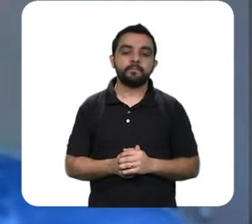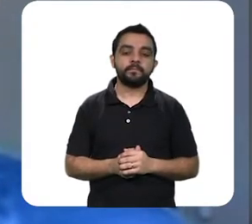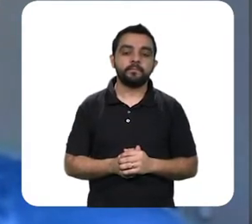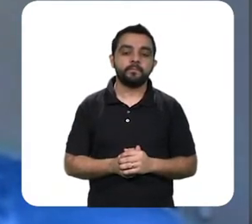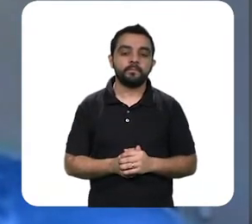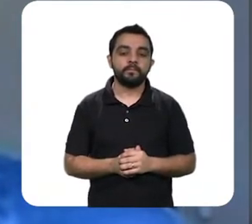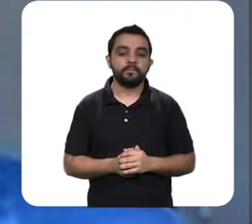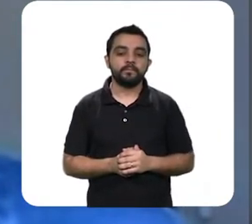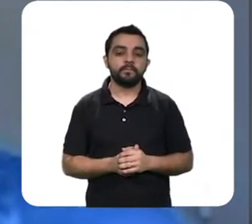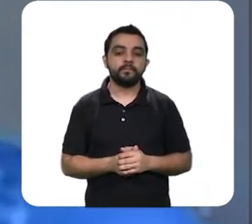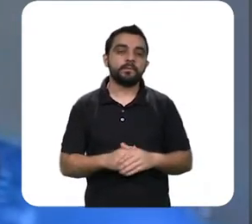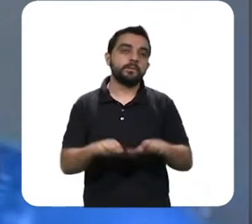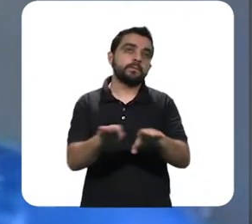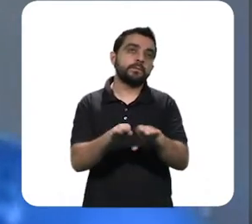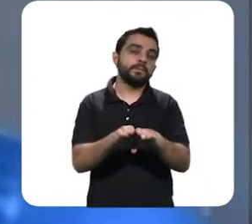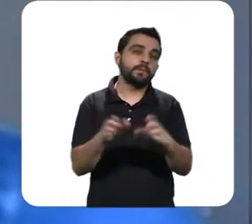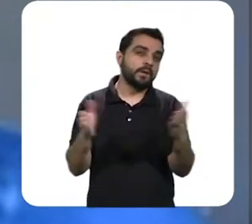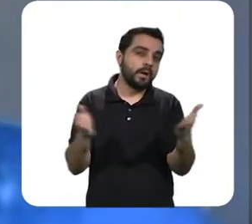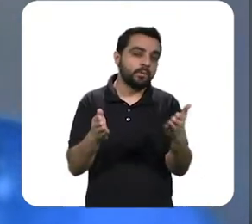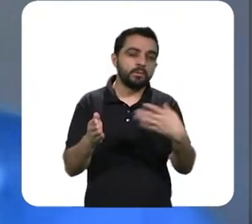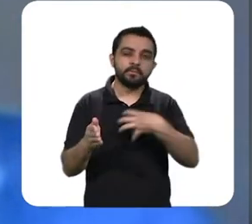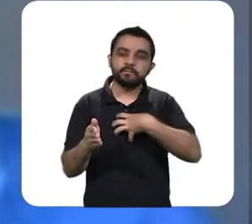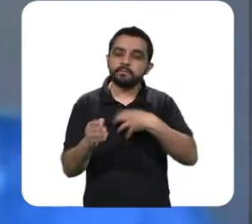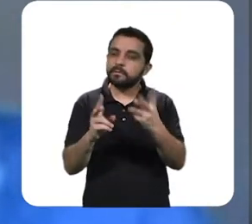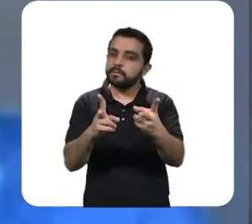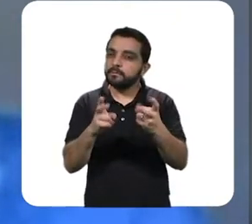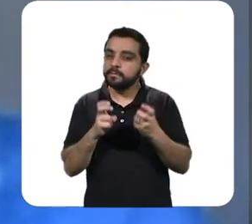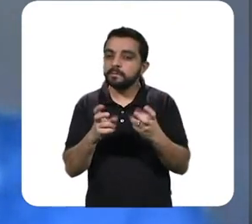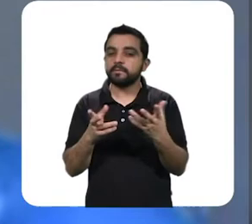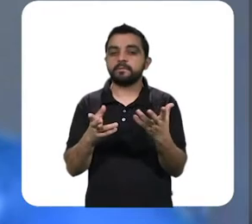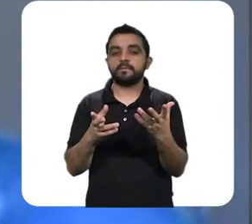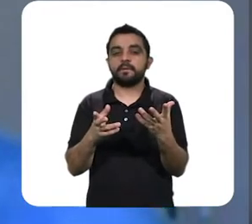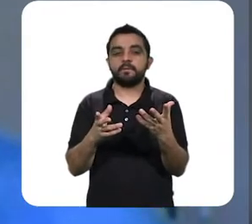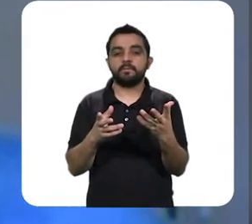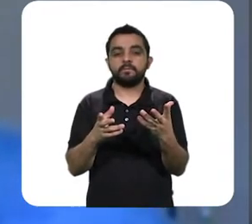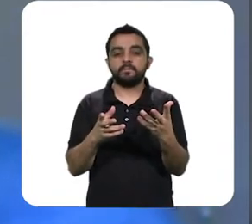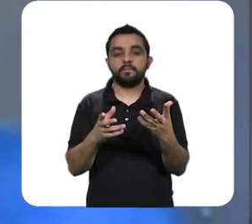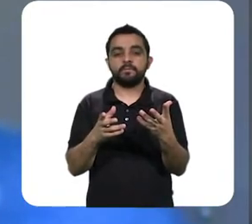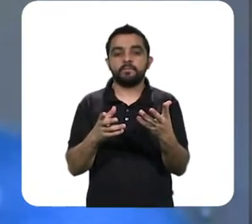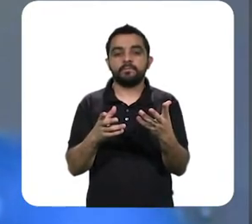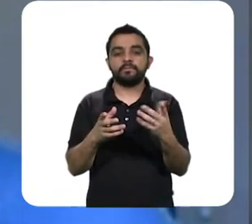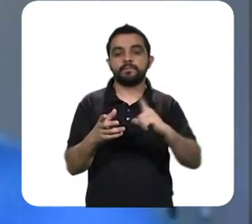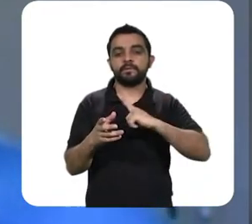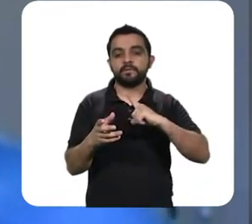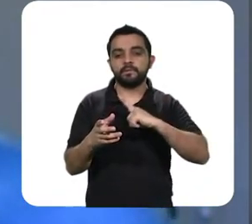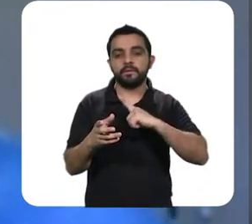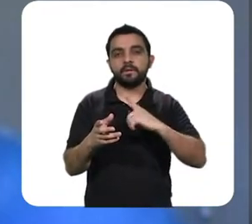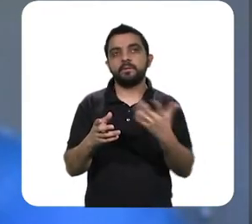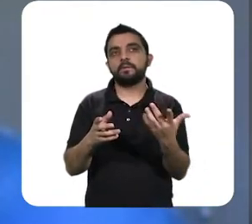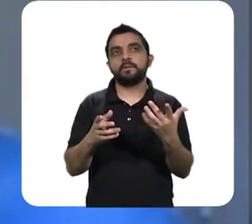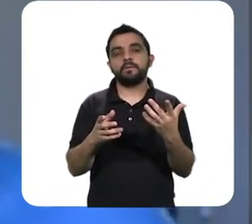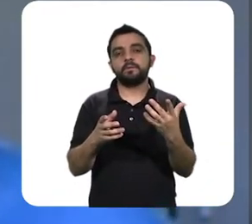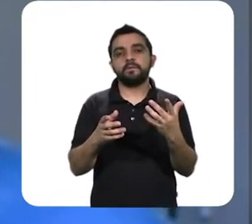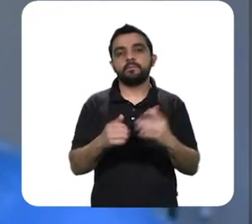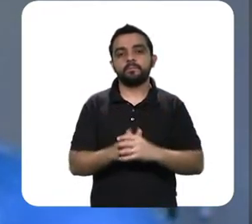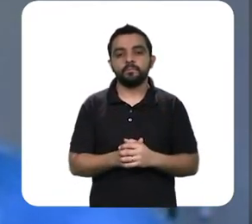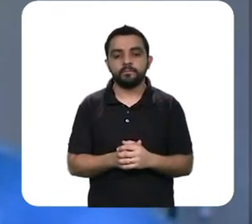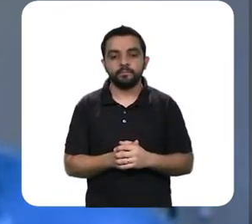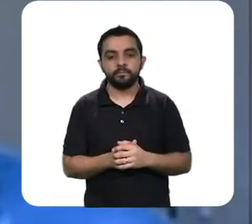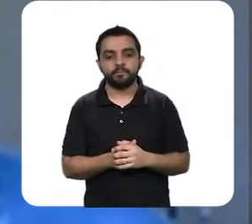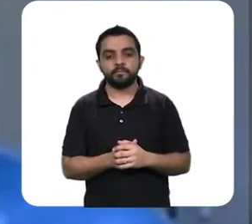O que ele se desenha pelas curvas, pelo que a gente percebe, é Estados Unidos disparadamente